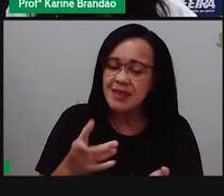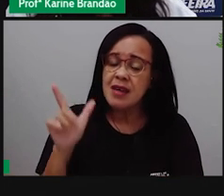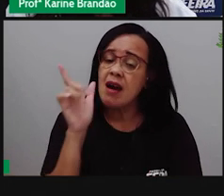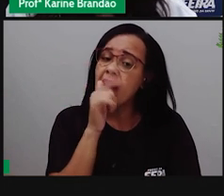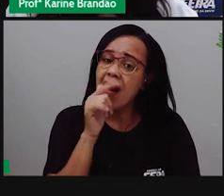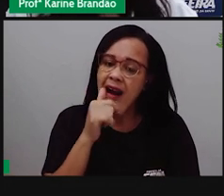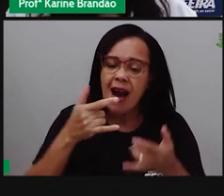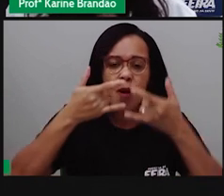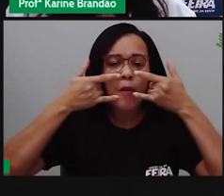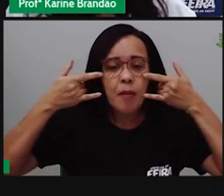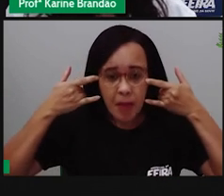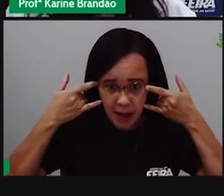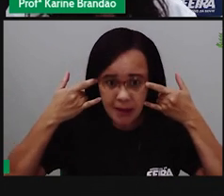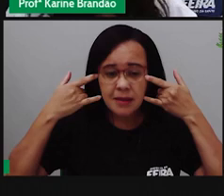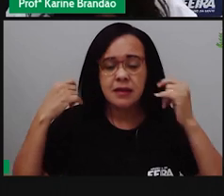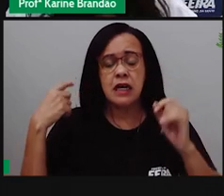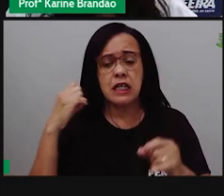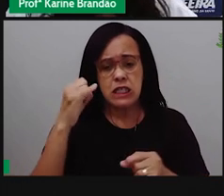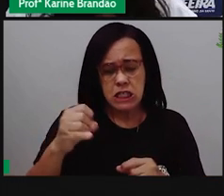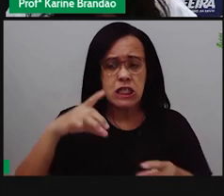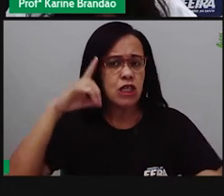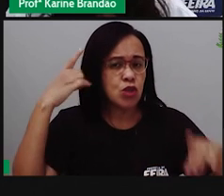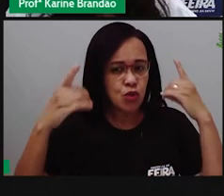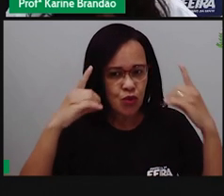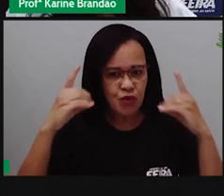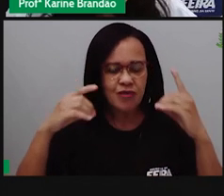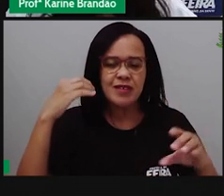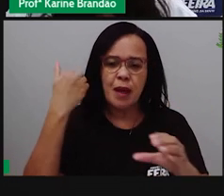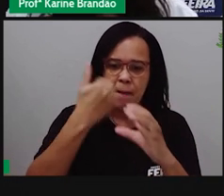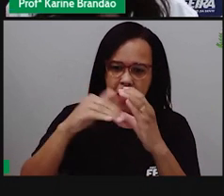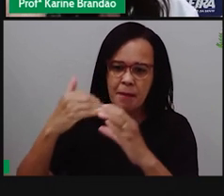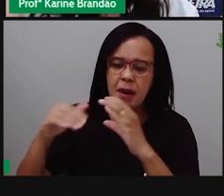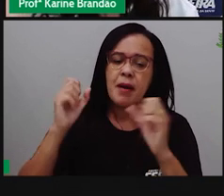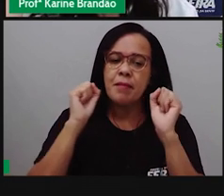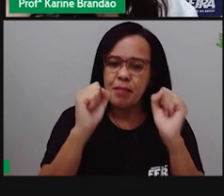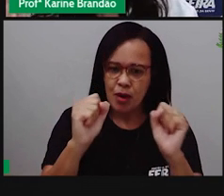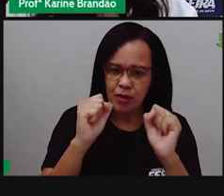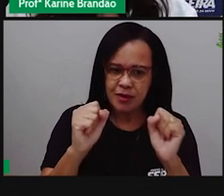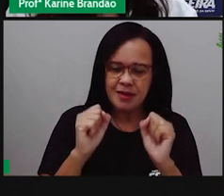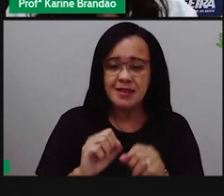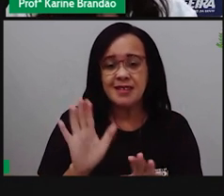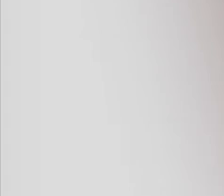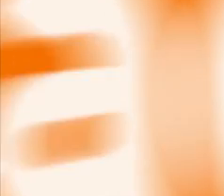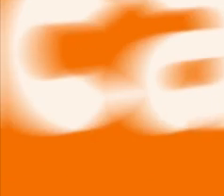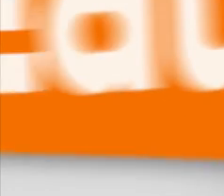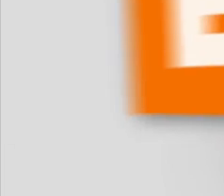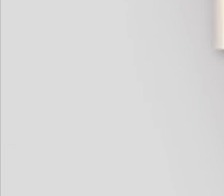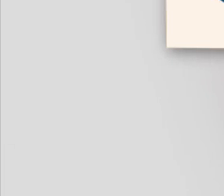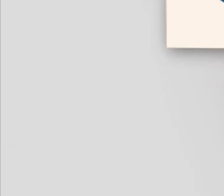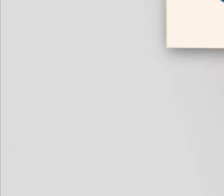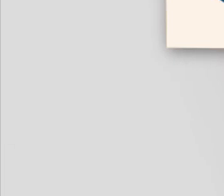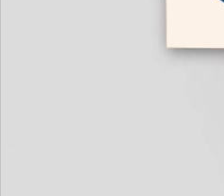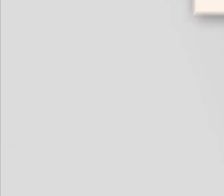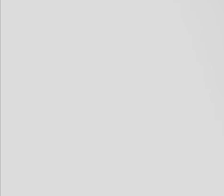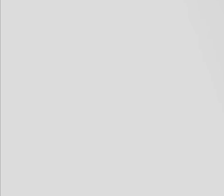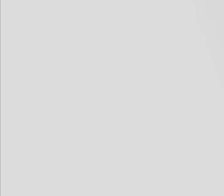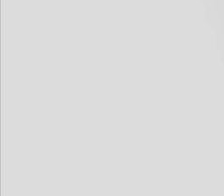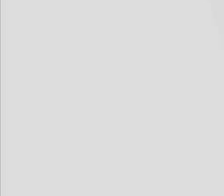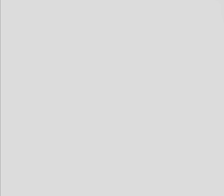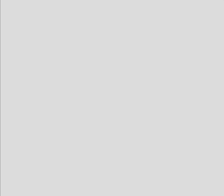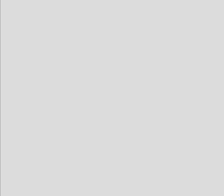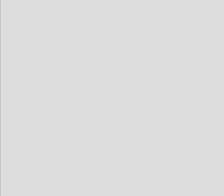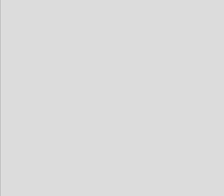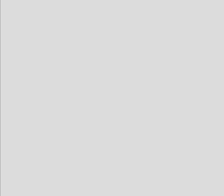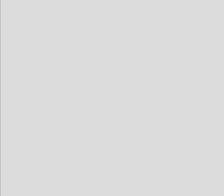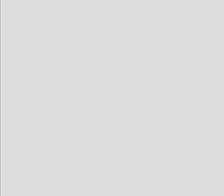usem máscara, qualquer dúvida, entre contar comigo pelas redes sociais. Tchau, Zé. Tchau. Tchau, tchau.